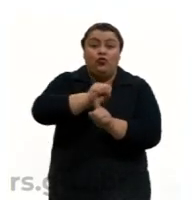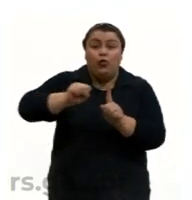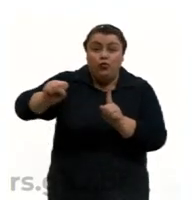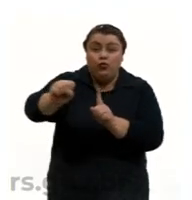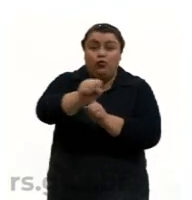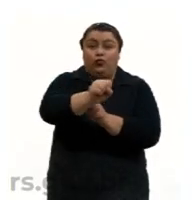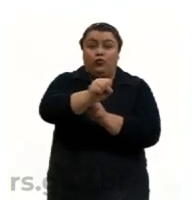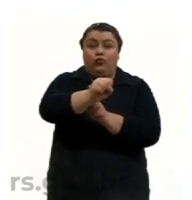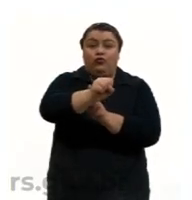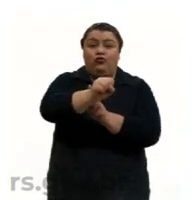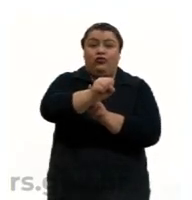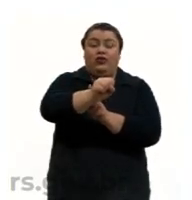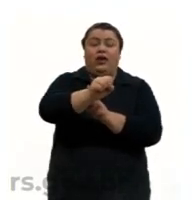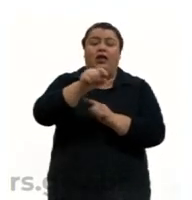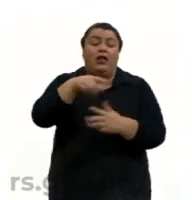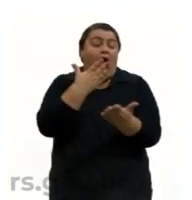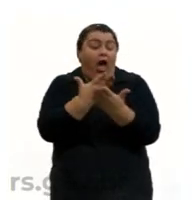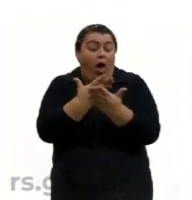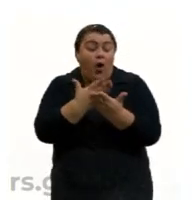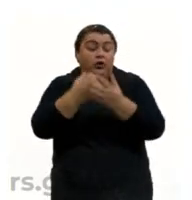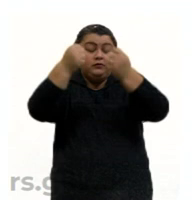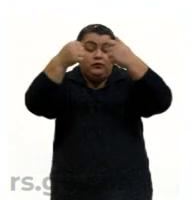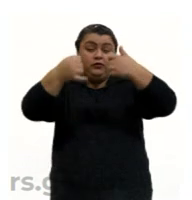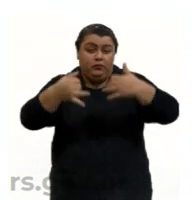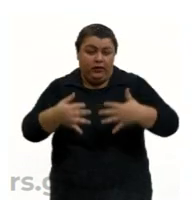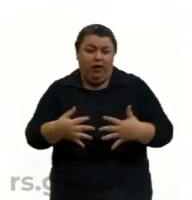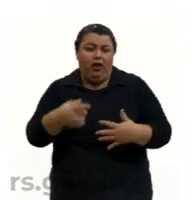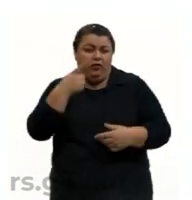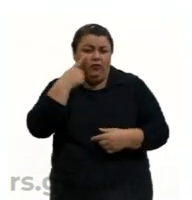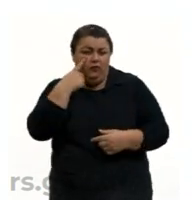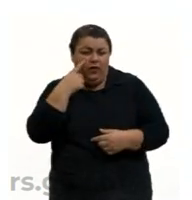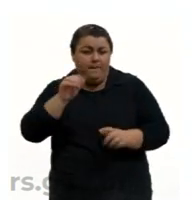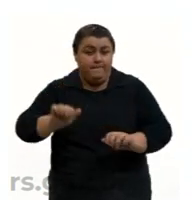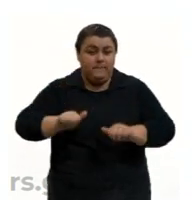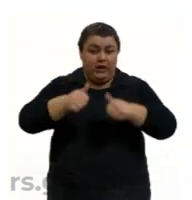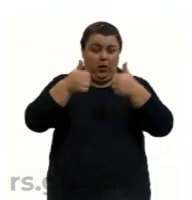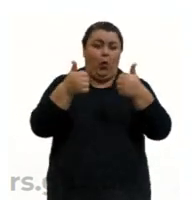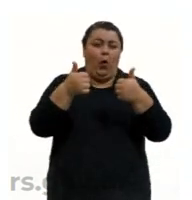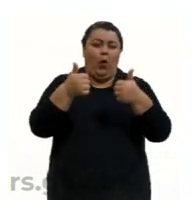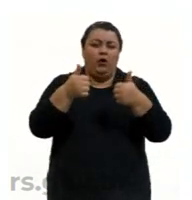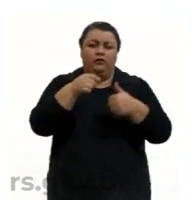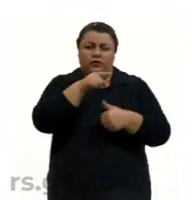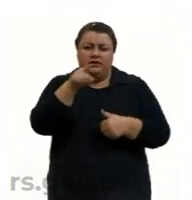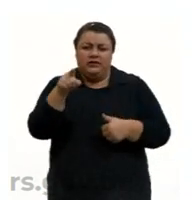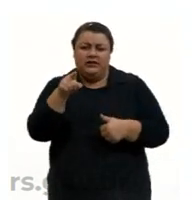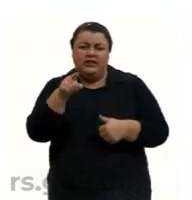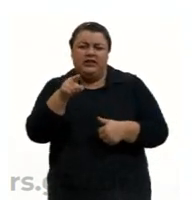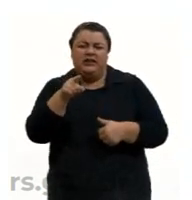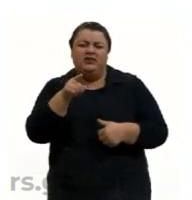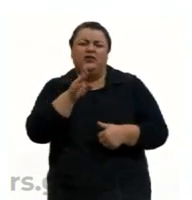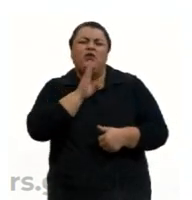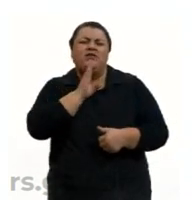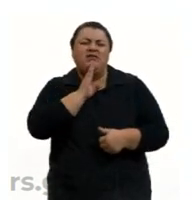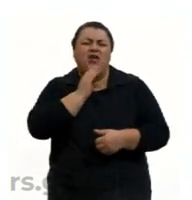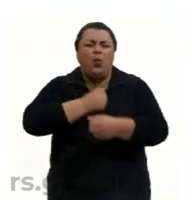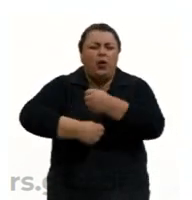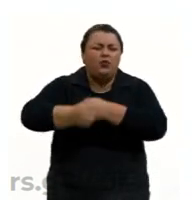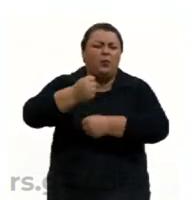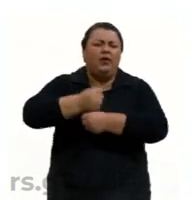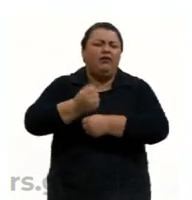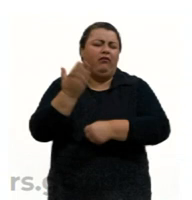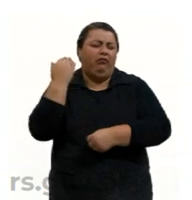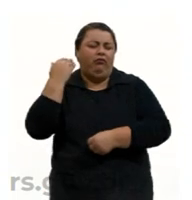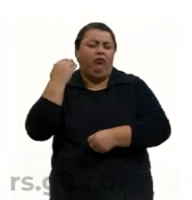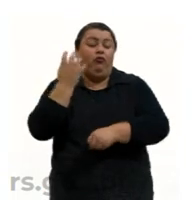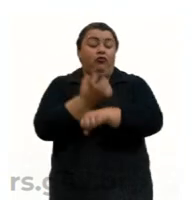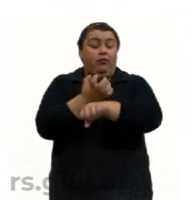Durante a aula, vamos explicar melhor, vamos conversar melhor. Muitos de vocês me conheceram ano passado com o componente curricular de